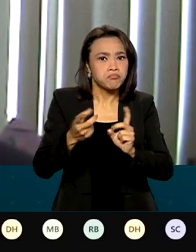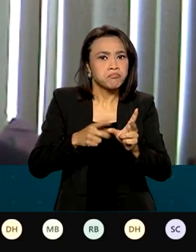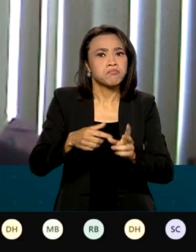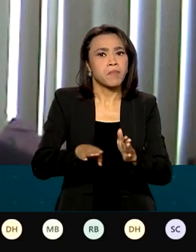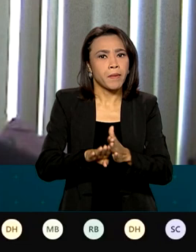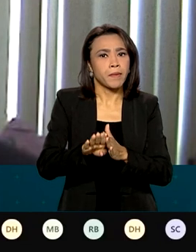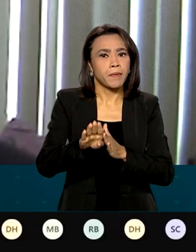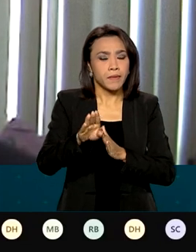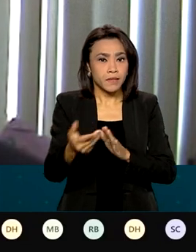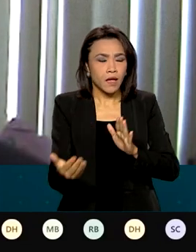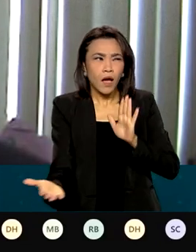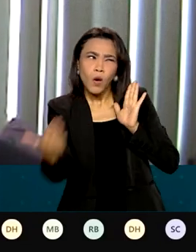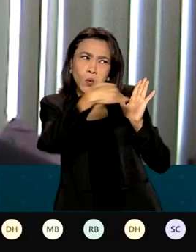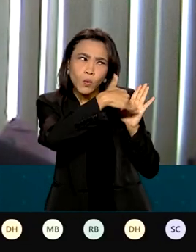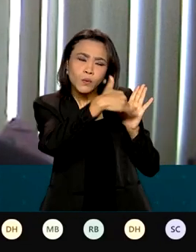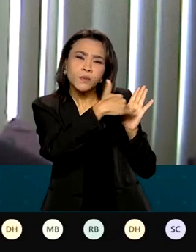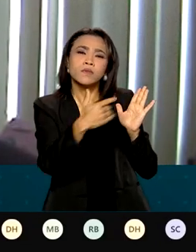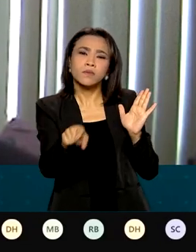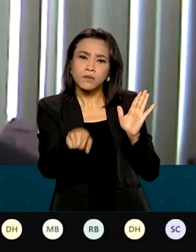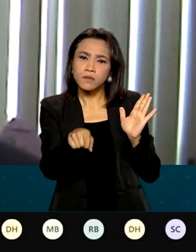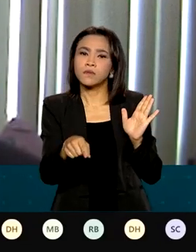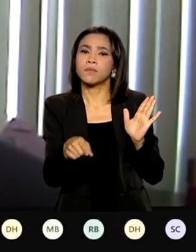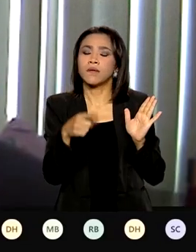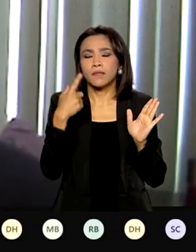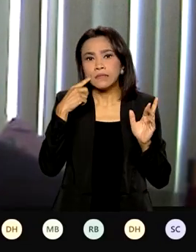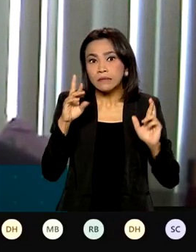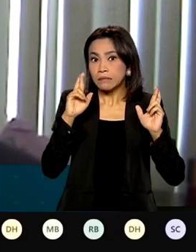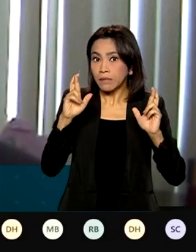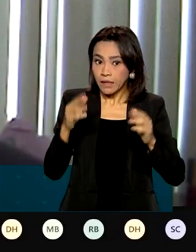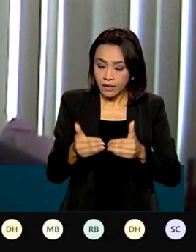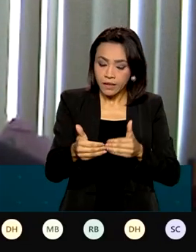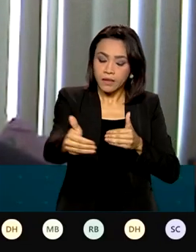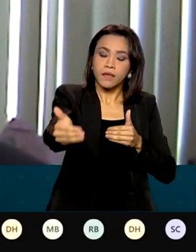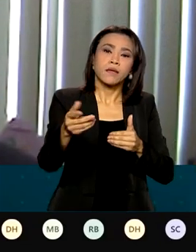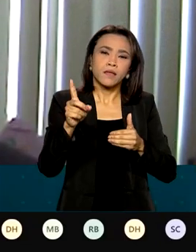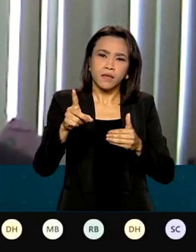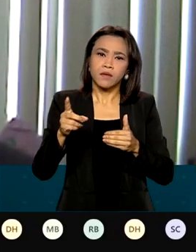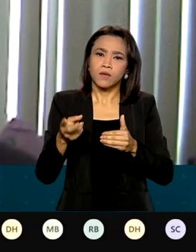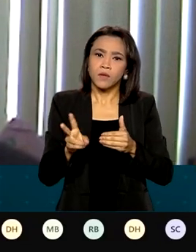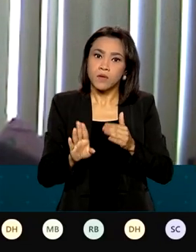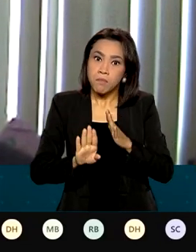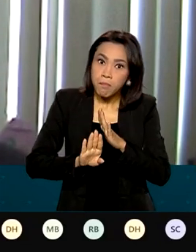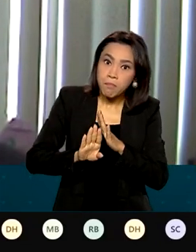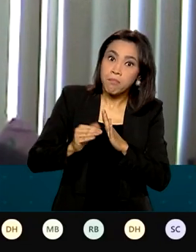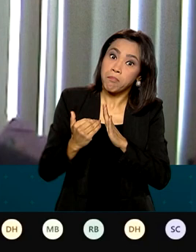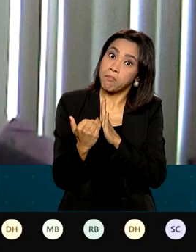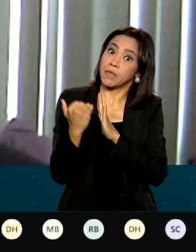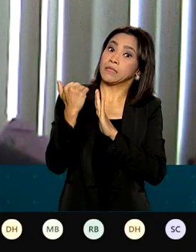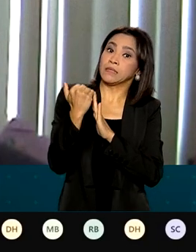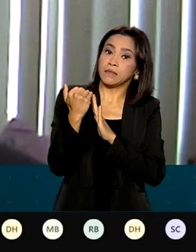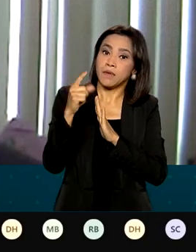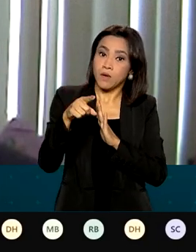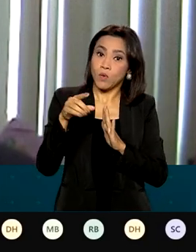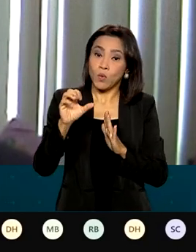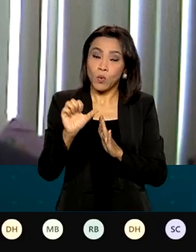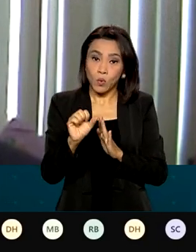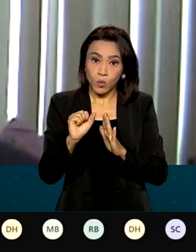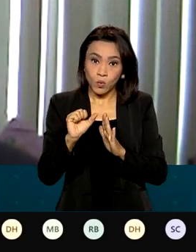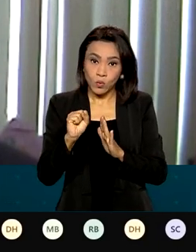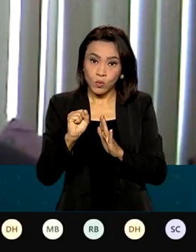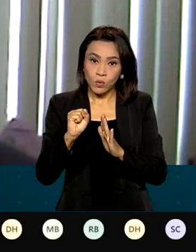última previsão, é esperado que ela seja revisada para cima. Então, muito provavelmente, o saldo,